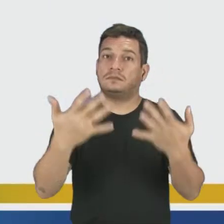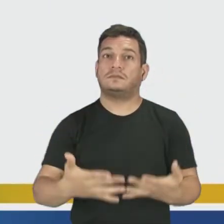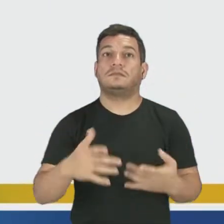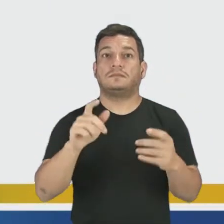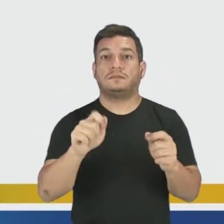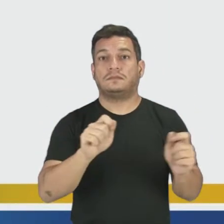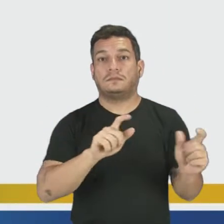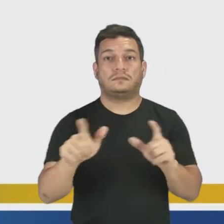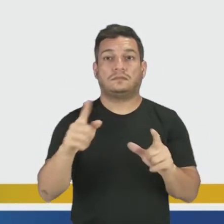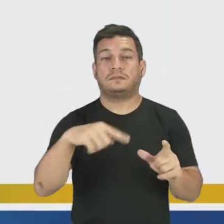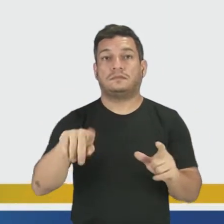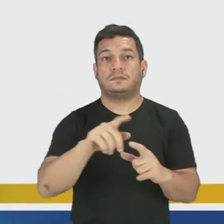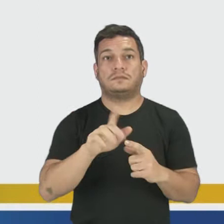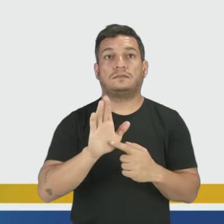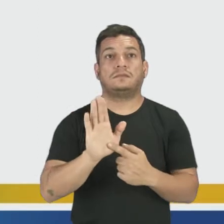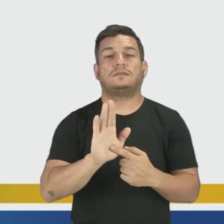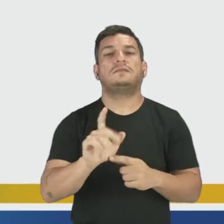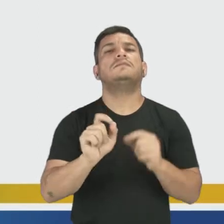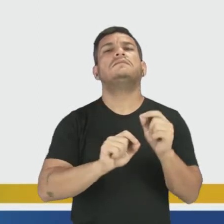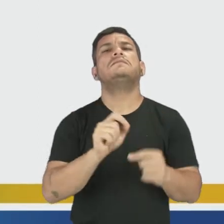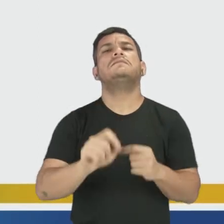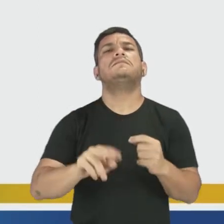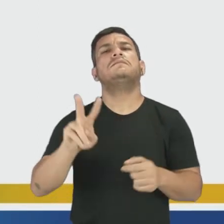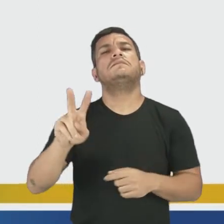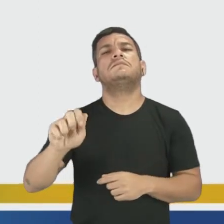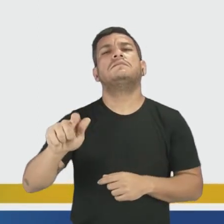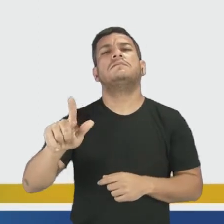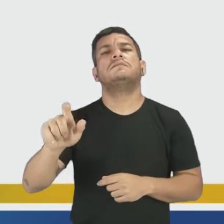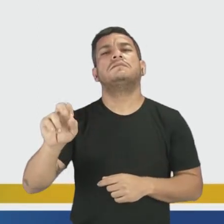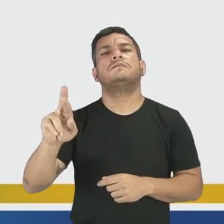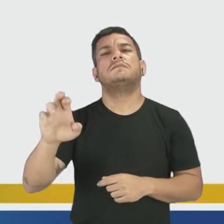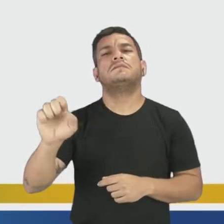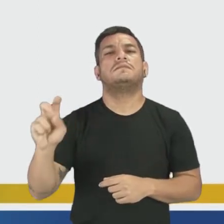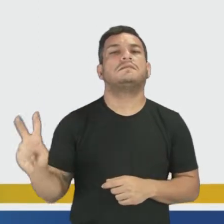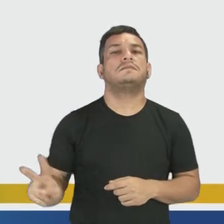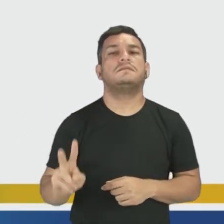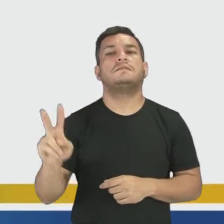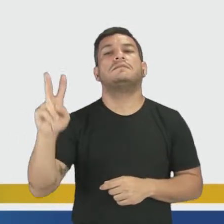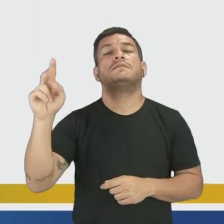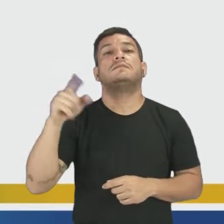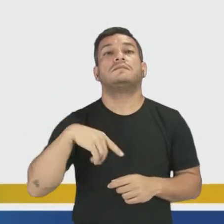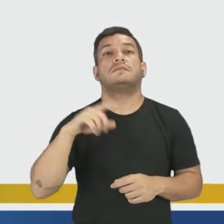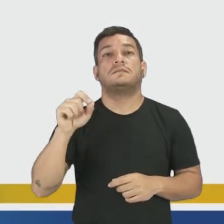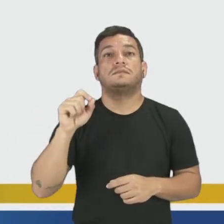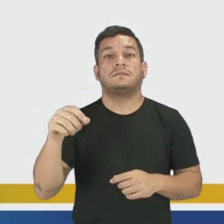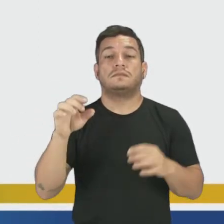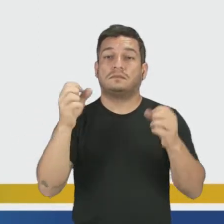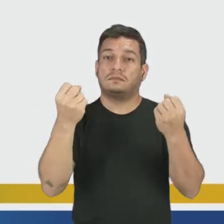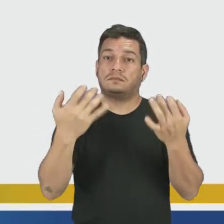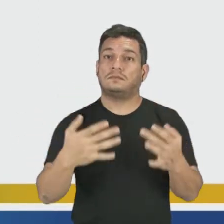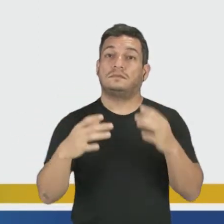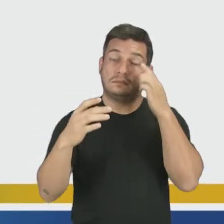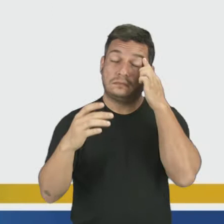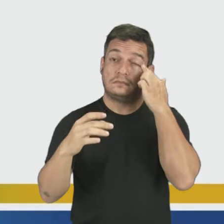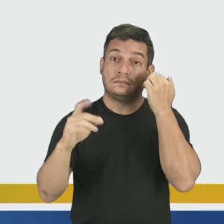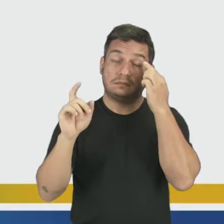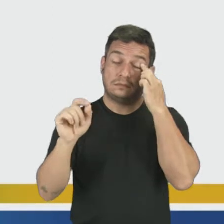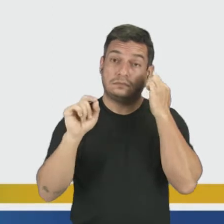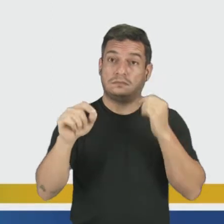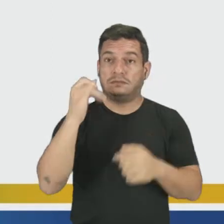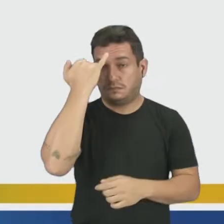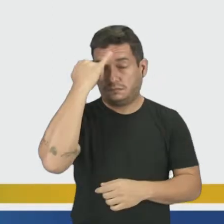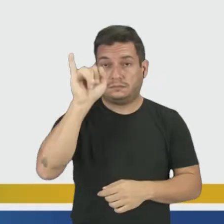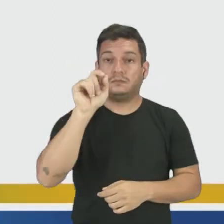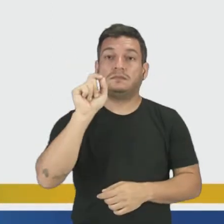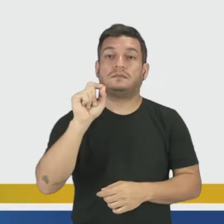sendo projetada para vocês, o que são valores? Socialmente, né? Que nem a definição que está dando aí, é a